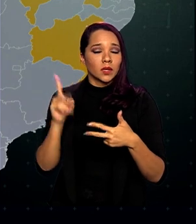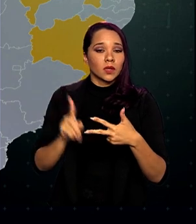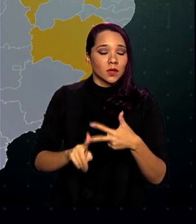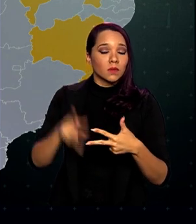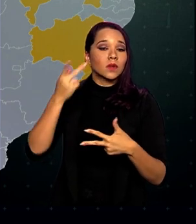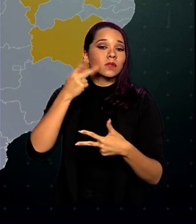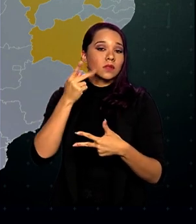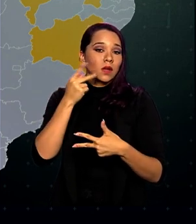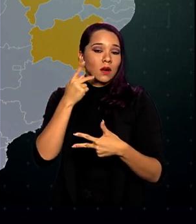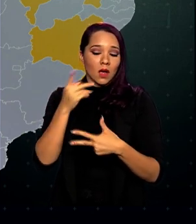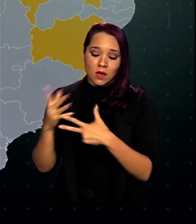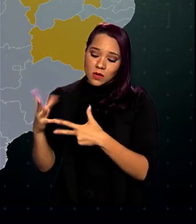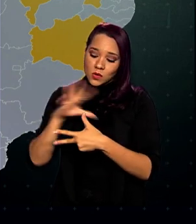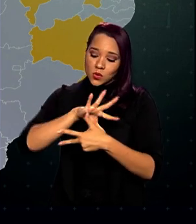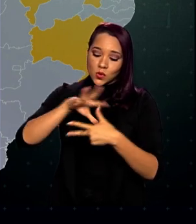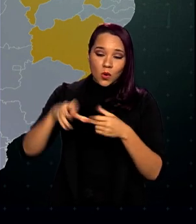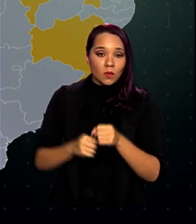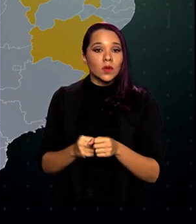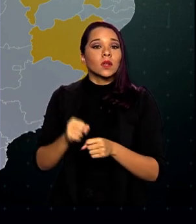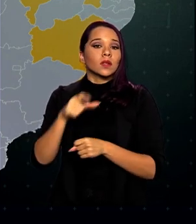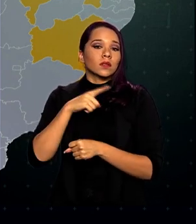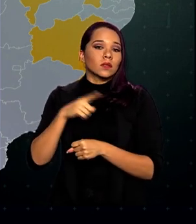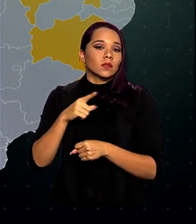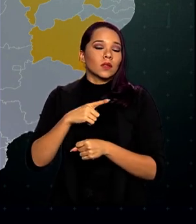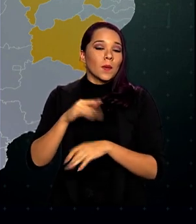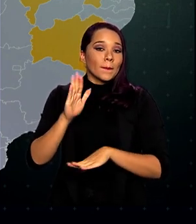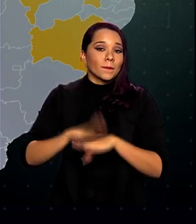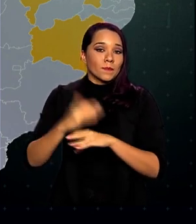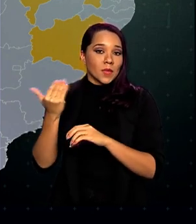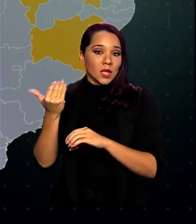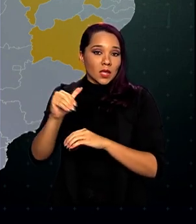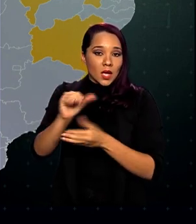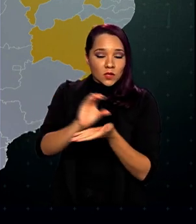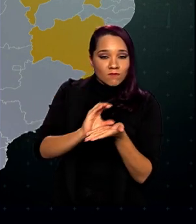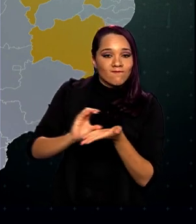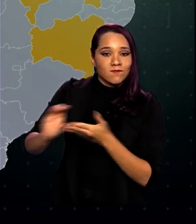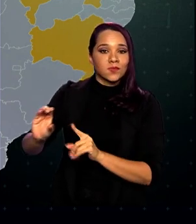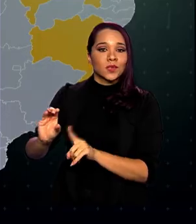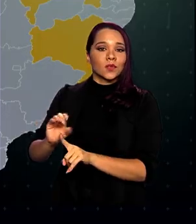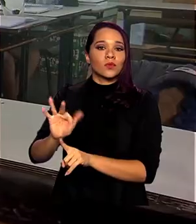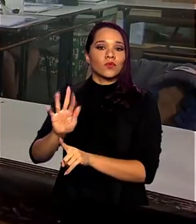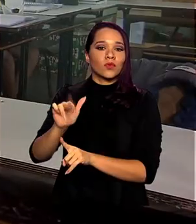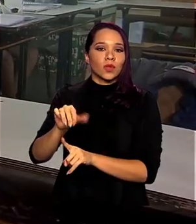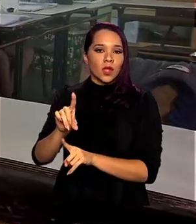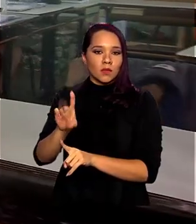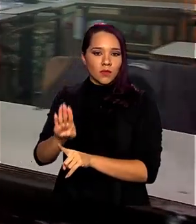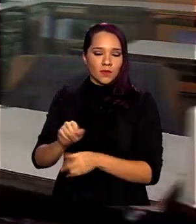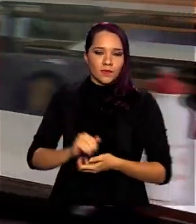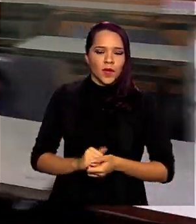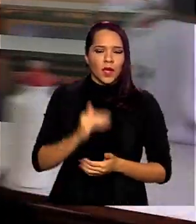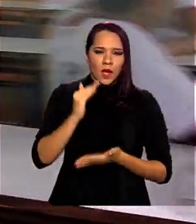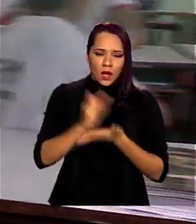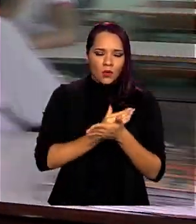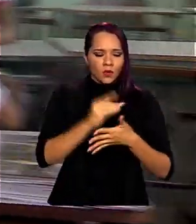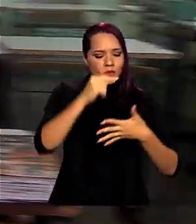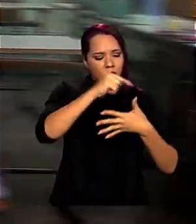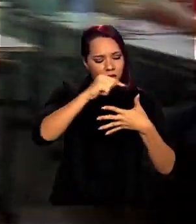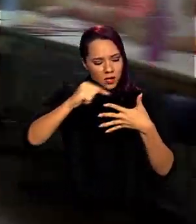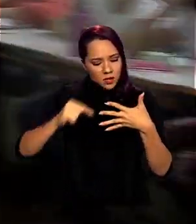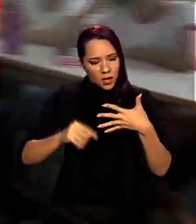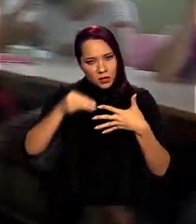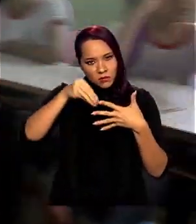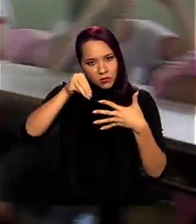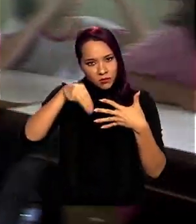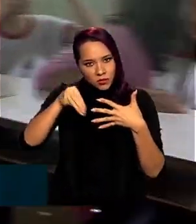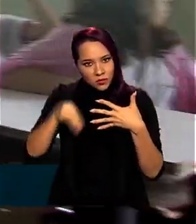do Ceará, que juntos devem receber mais da metade dos novos recursos do Fundeb. Alguns critérios para a distribuição